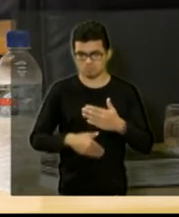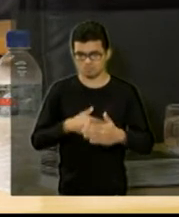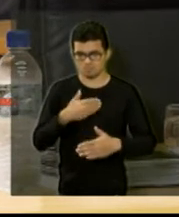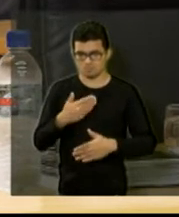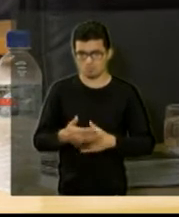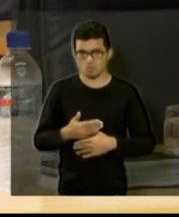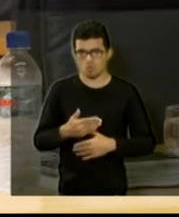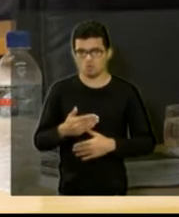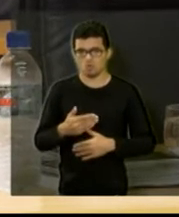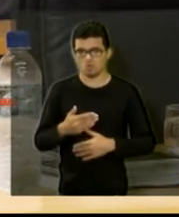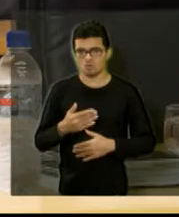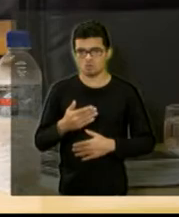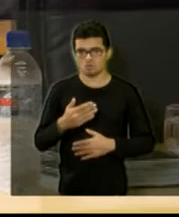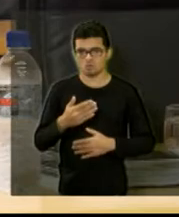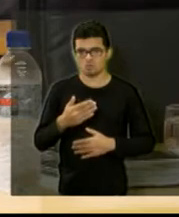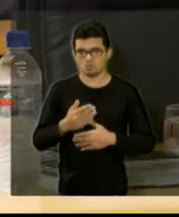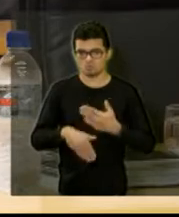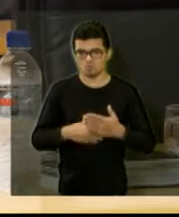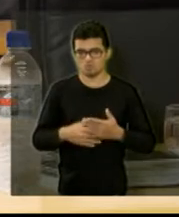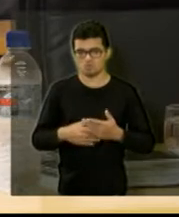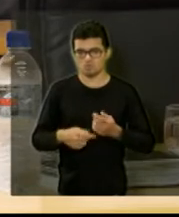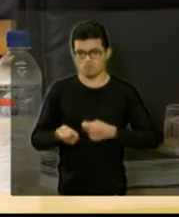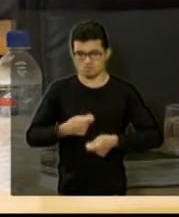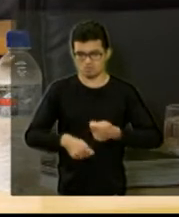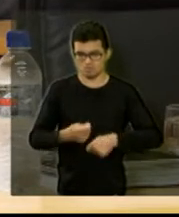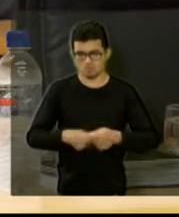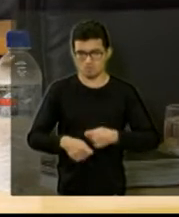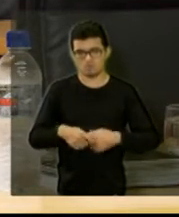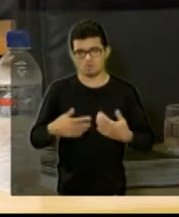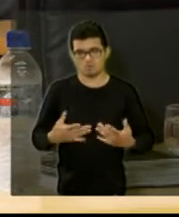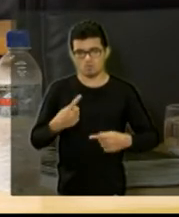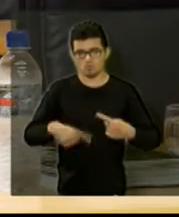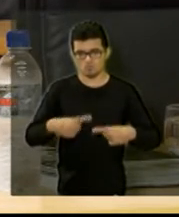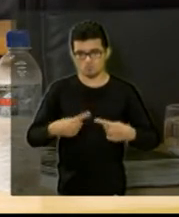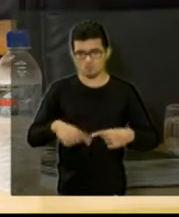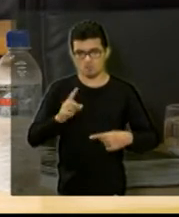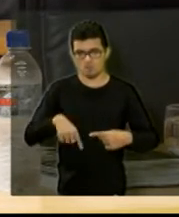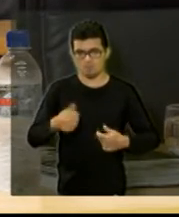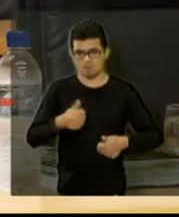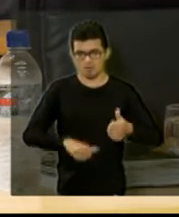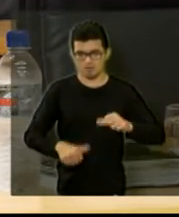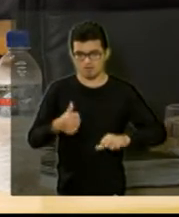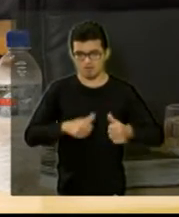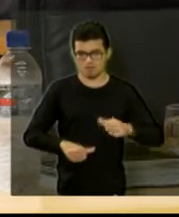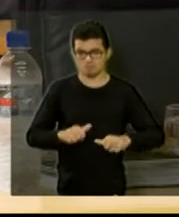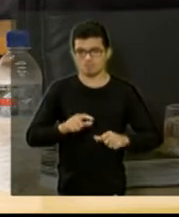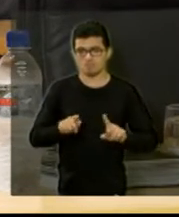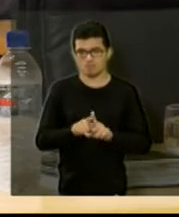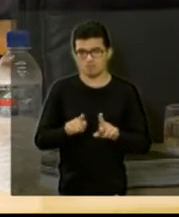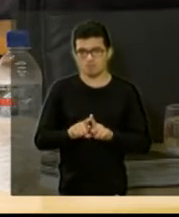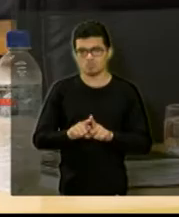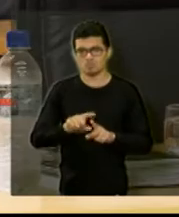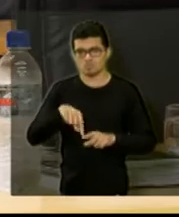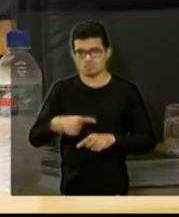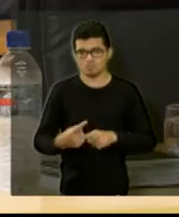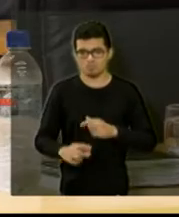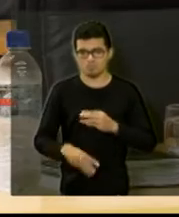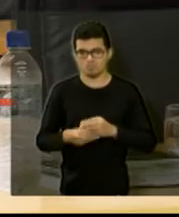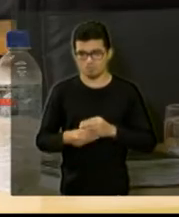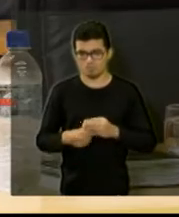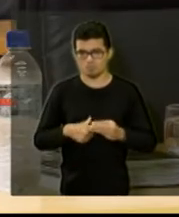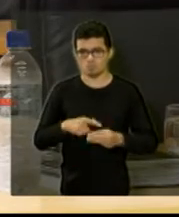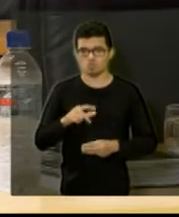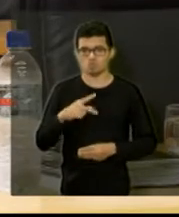é o próximo prefeito que vai assumir, e essa discussão que vai ter aqui para análise, inclusive, de possíveis emendas dos vereadores,